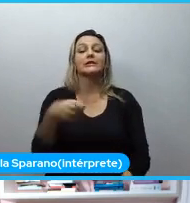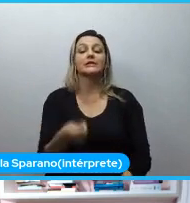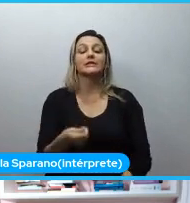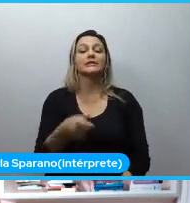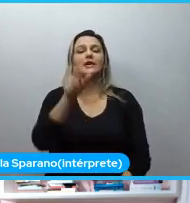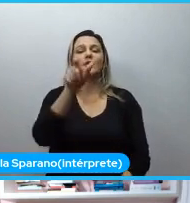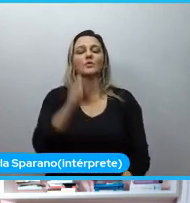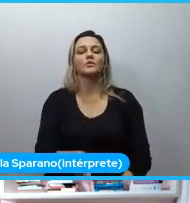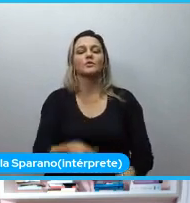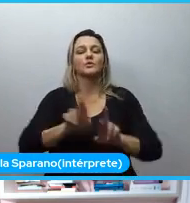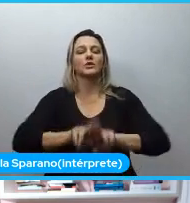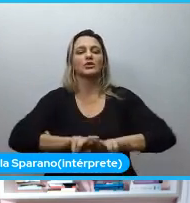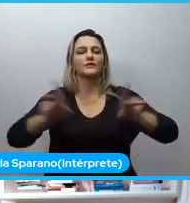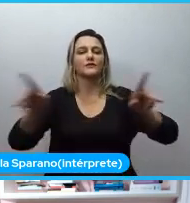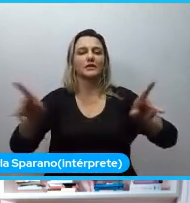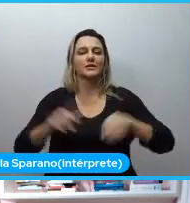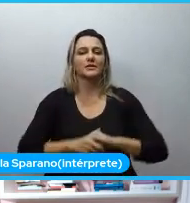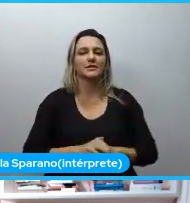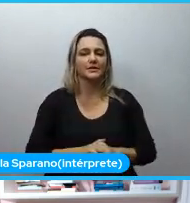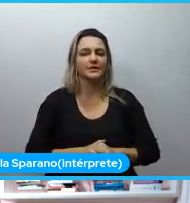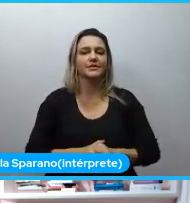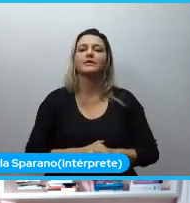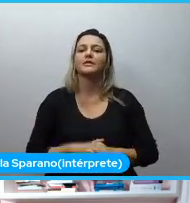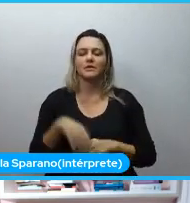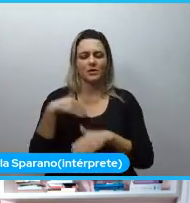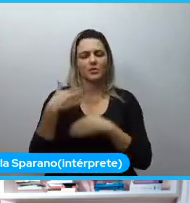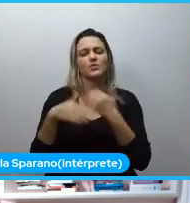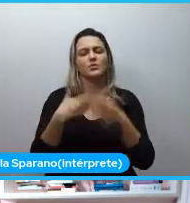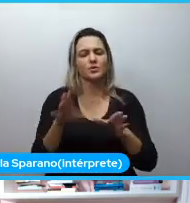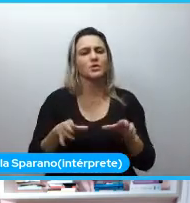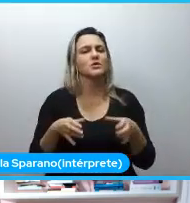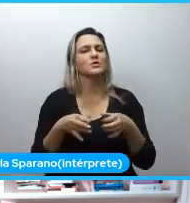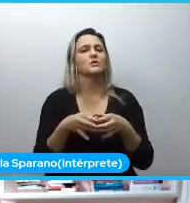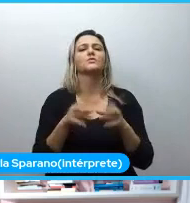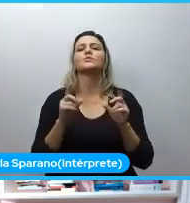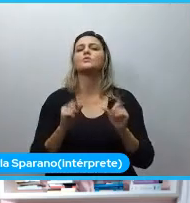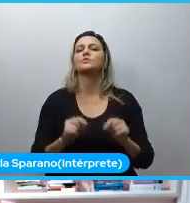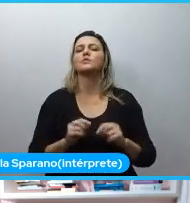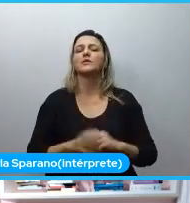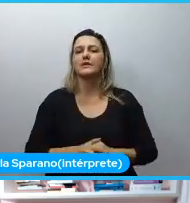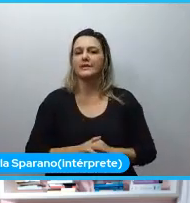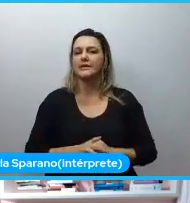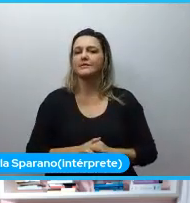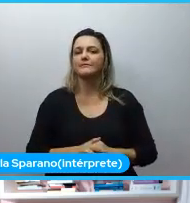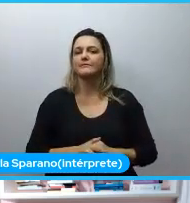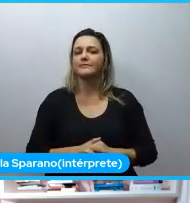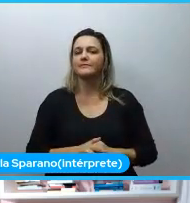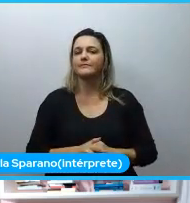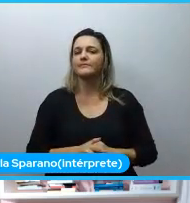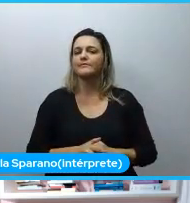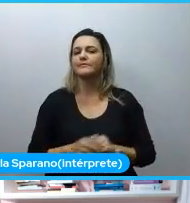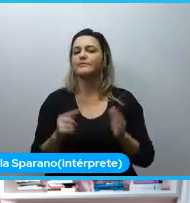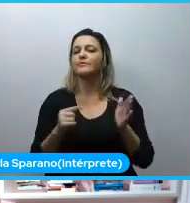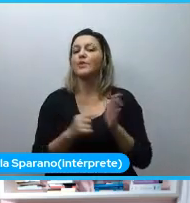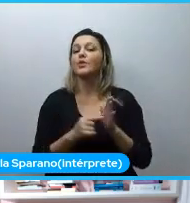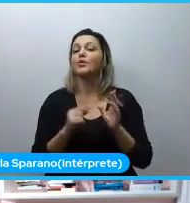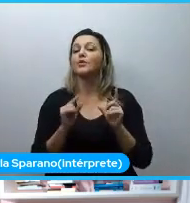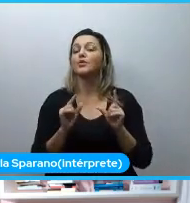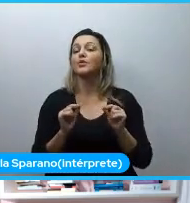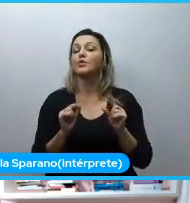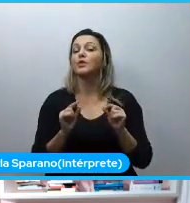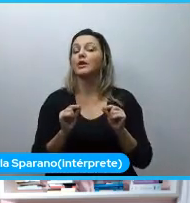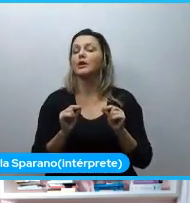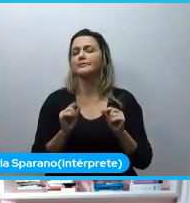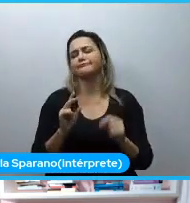comecei a entender durante a construção da comunidade foi foi um ponto com relação a por muito